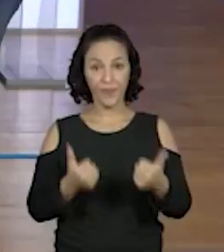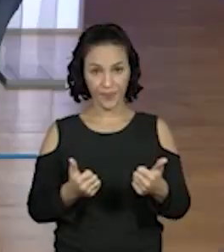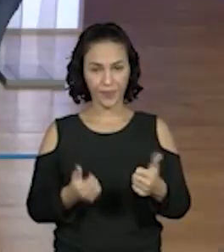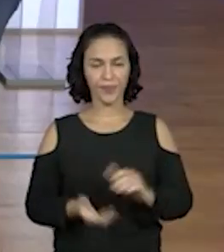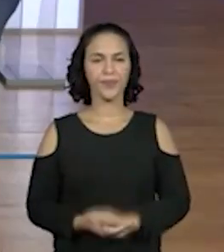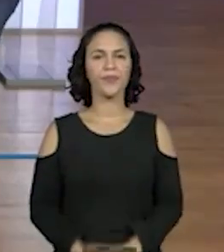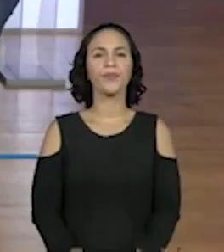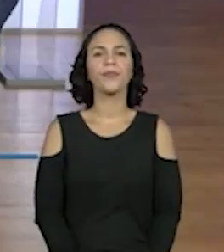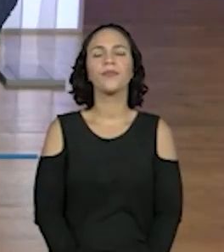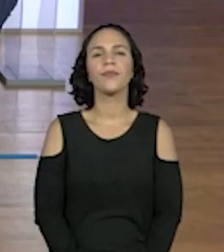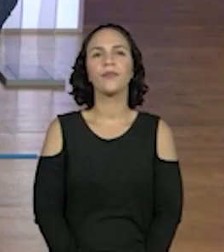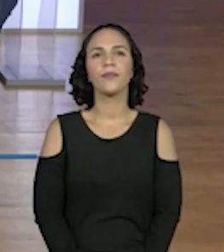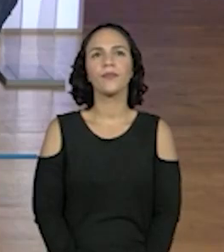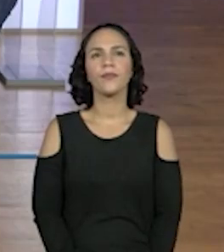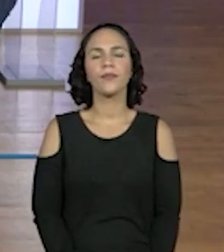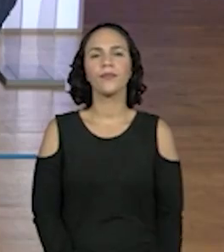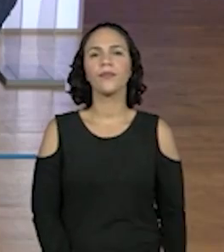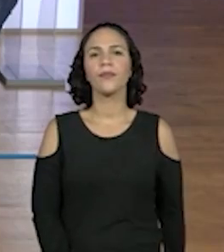Vamos lá.